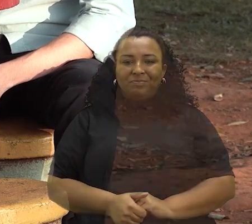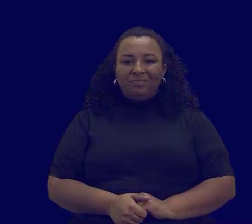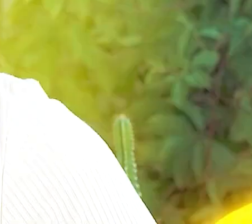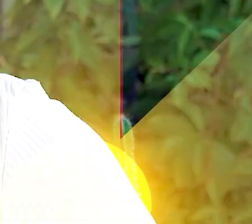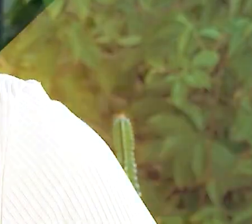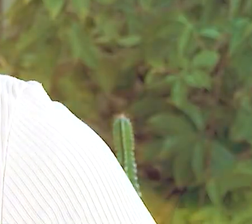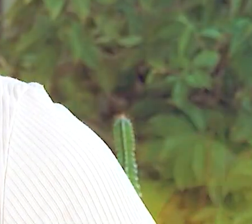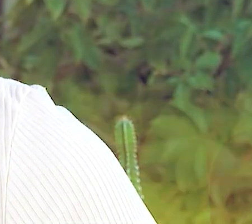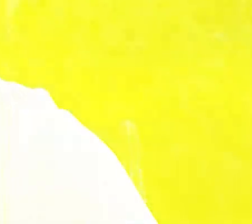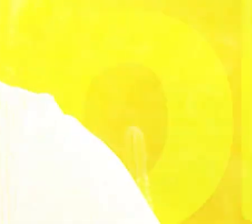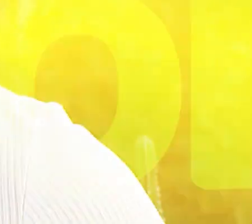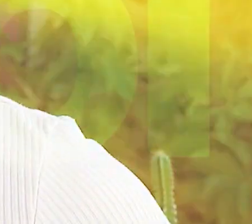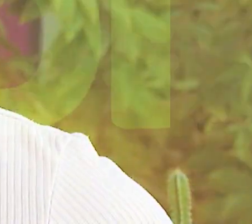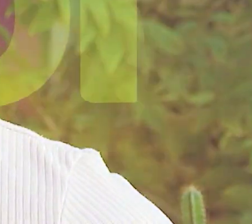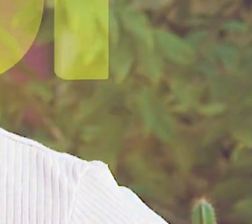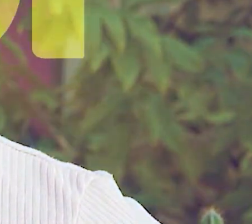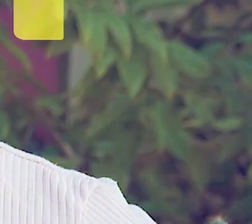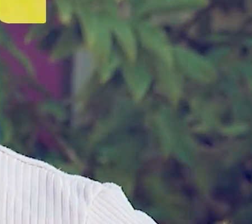intervalo.